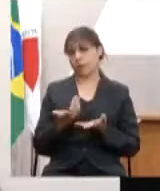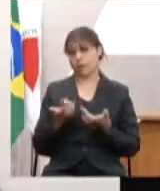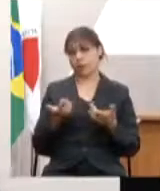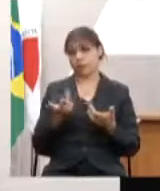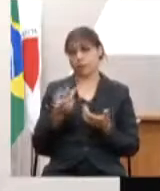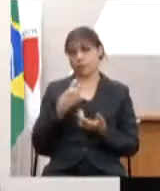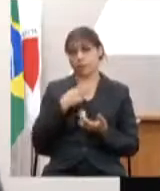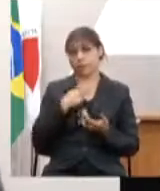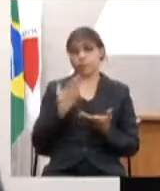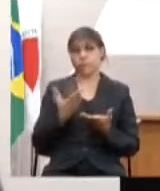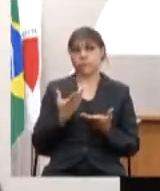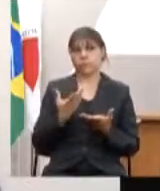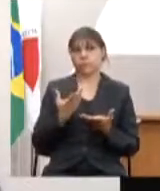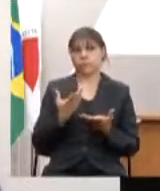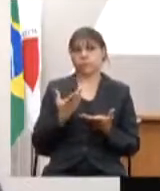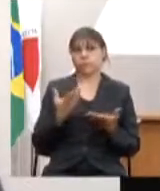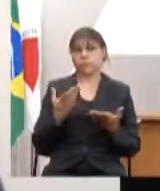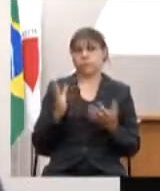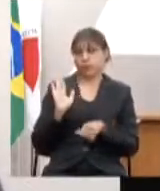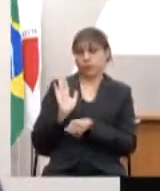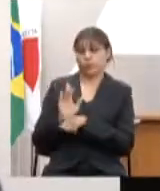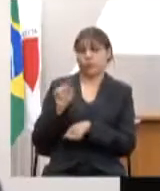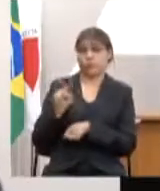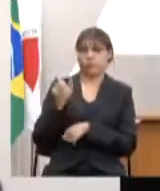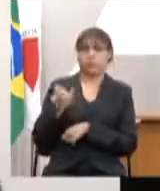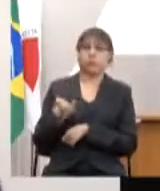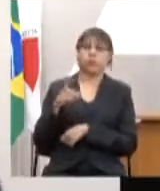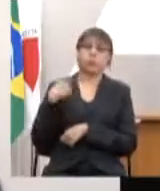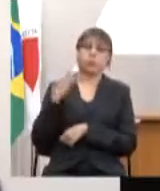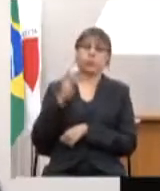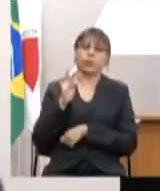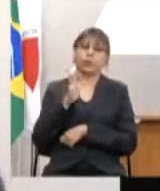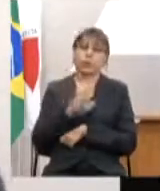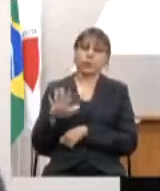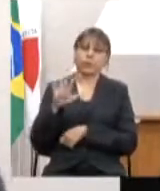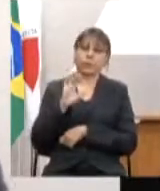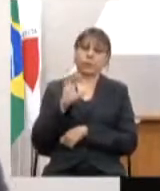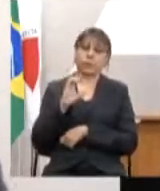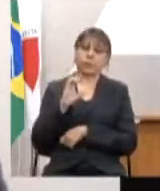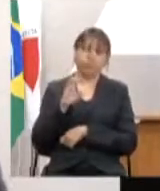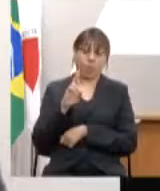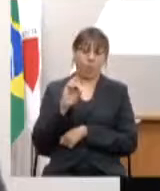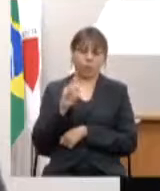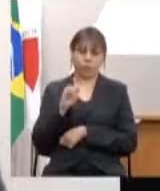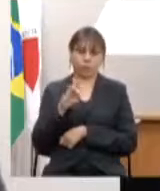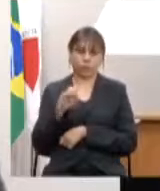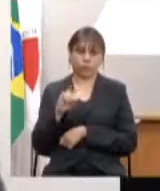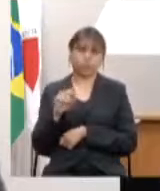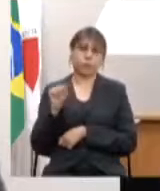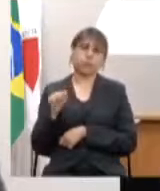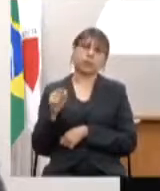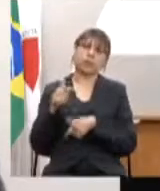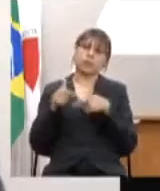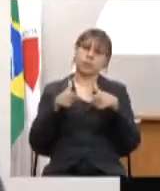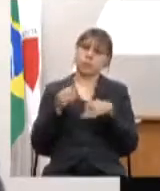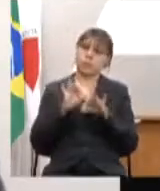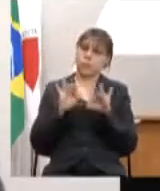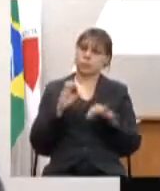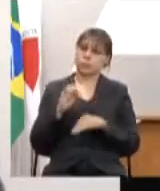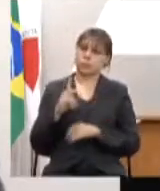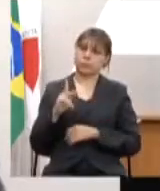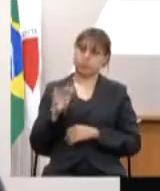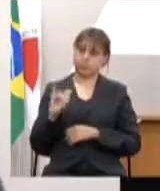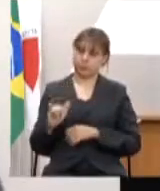deputado federal Rogério Corrêa não mas o deputado Rogério Corrêa na CPI fez um excelente trabalho na